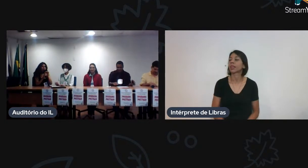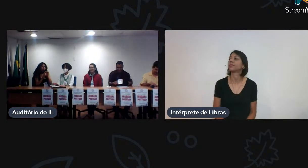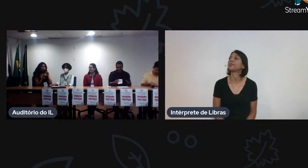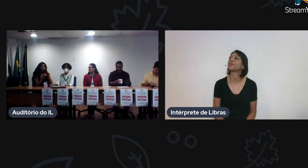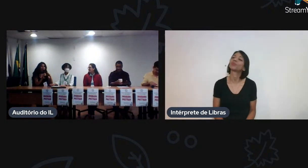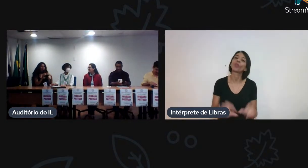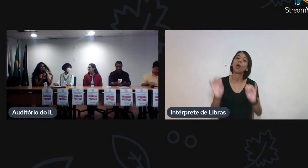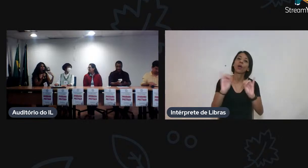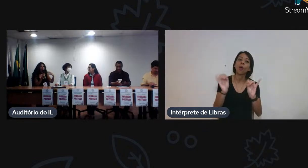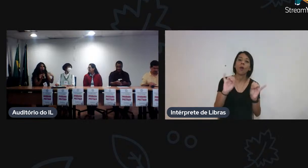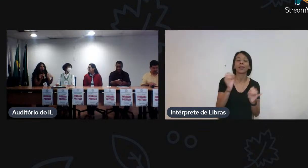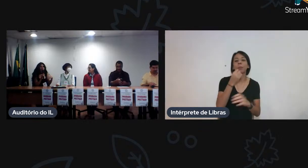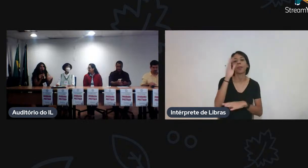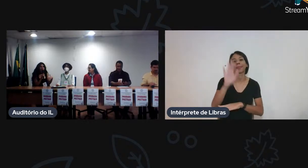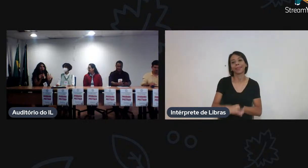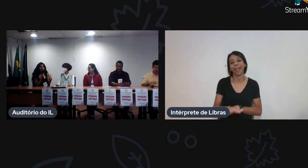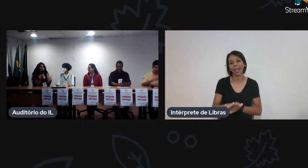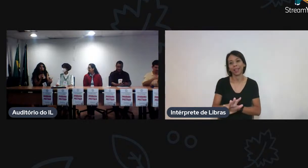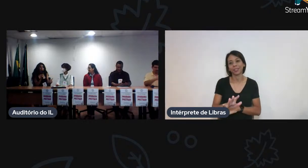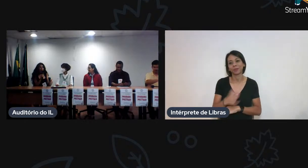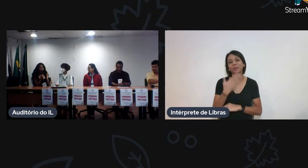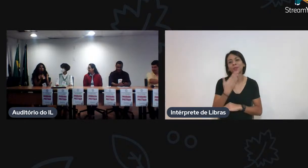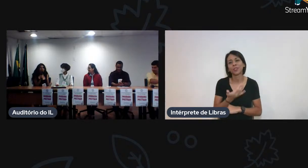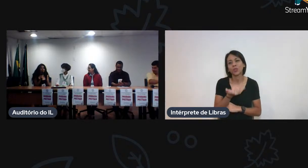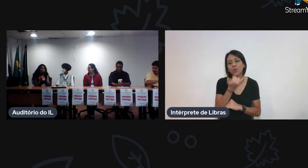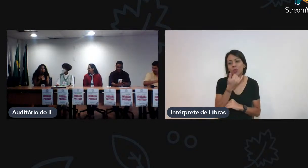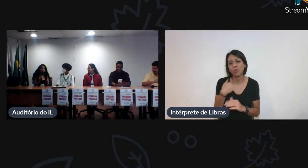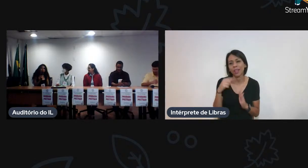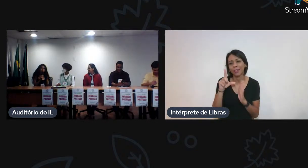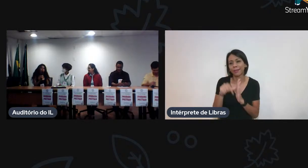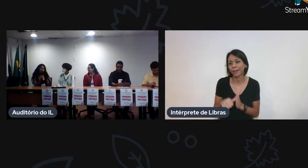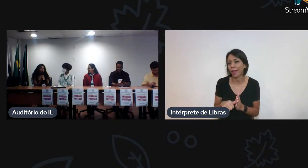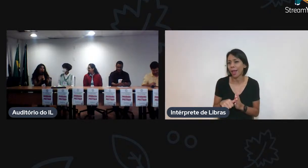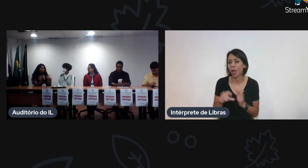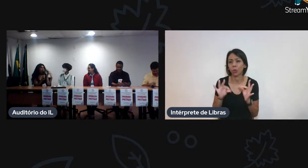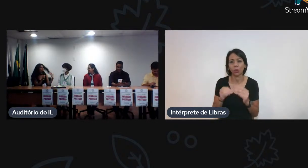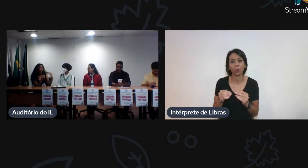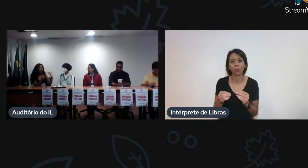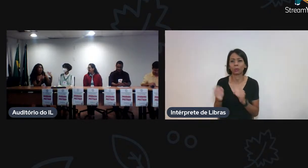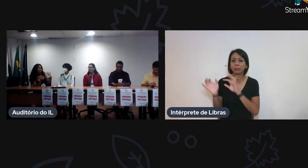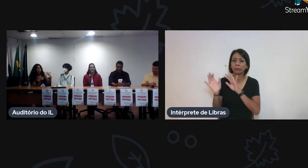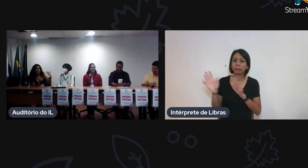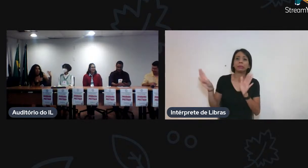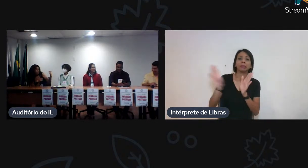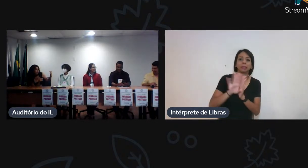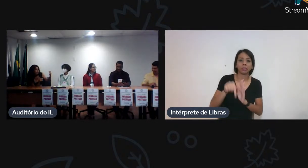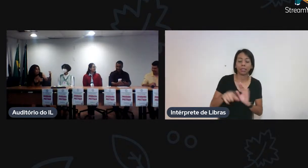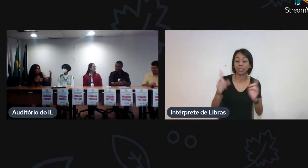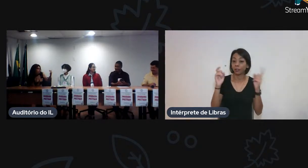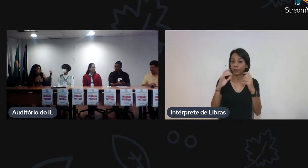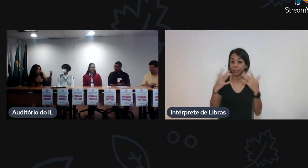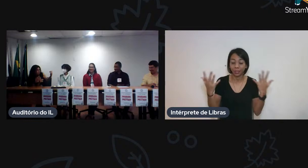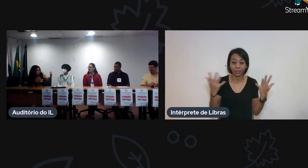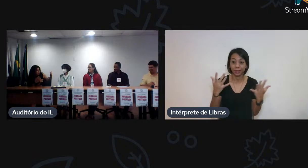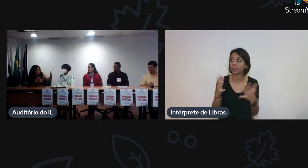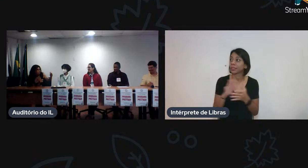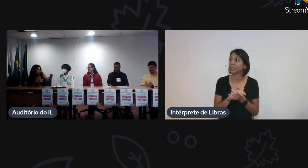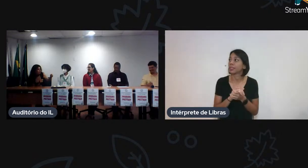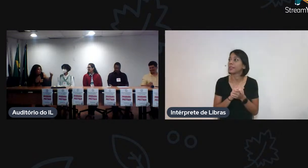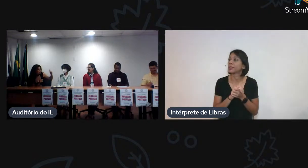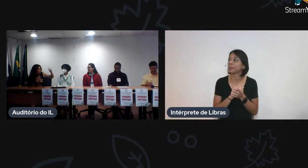Oi gente boa tarde primeiramente quero pedir desculpa pelo atraso deu tudo errado hoje para chegar aqui mas deixa ver